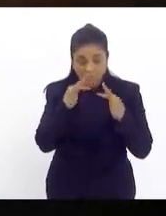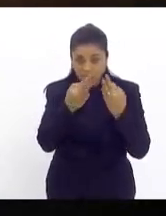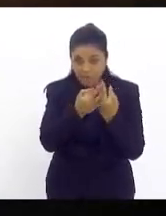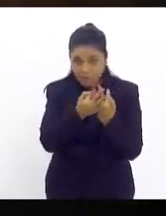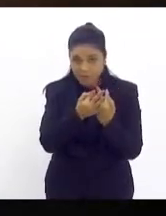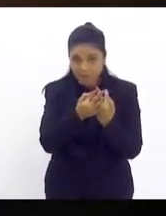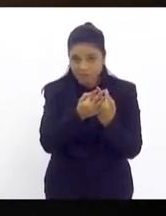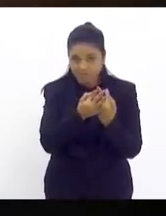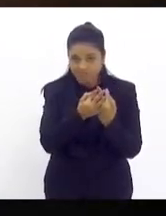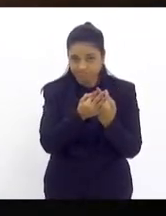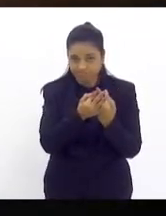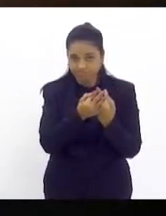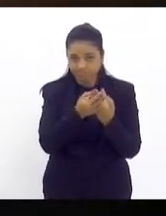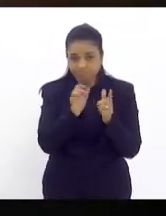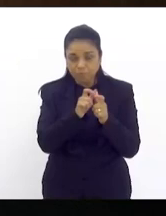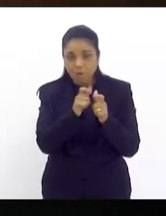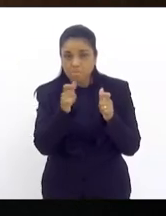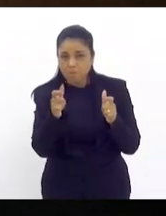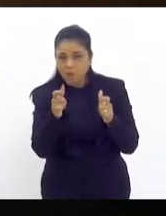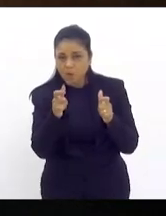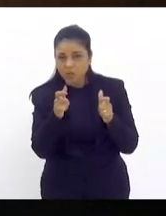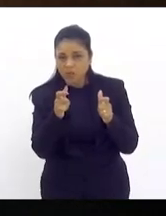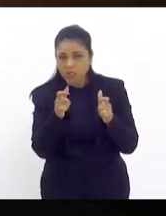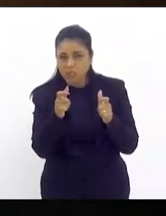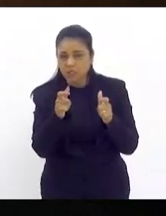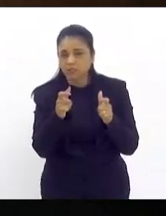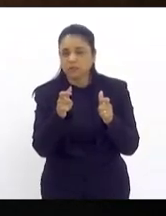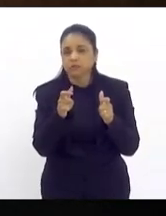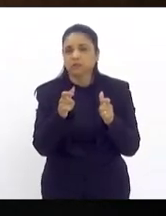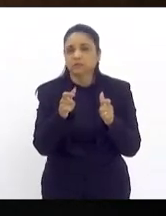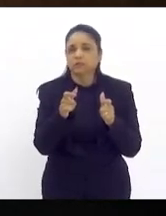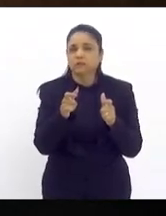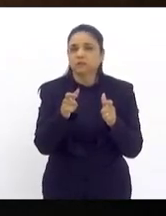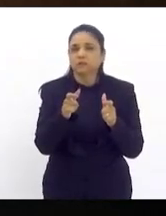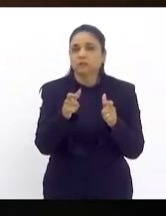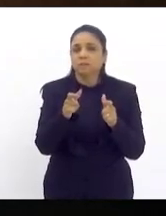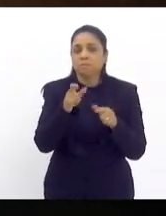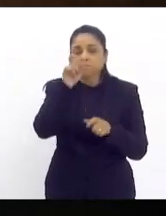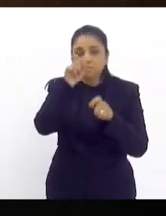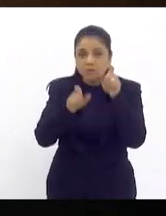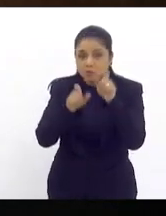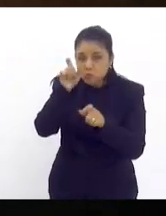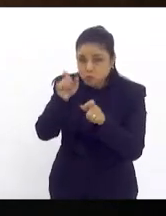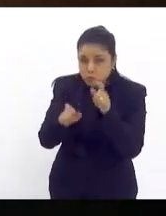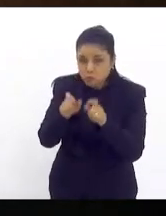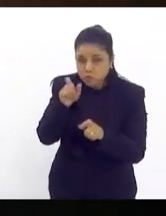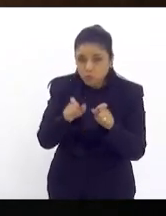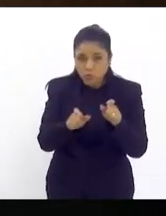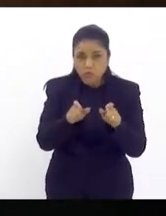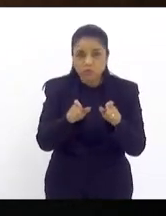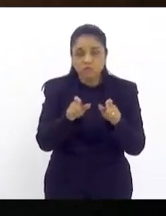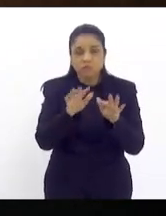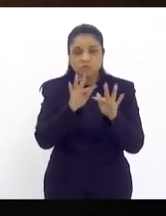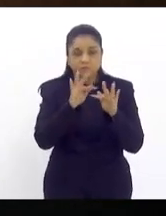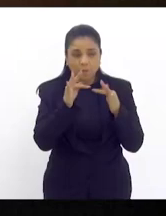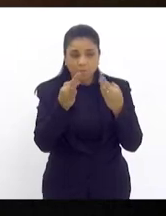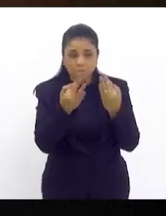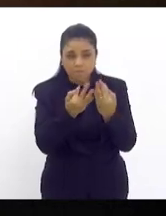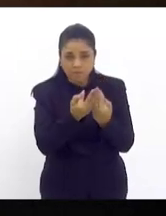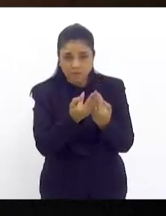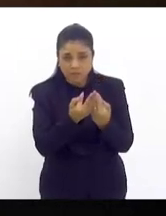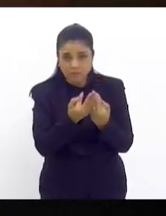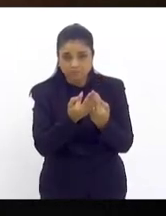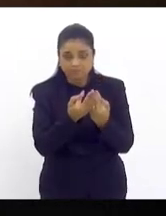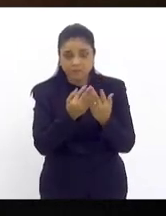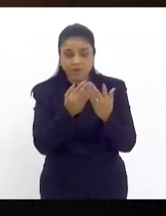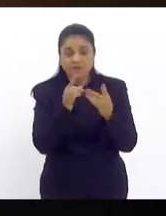na sua maioria se não na sua totalidade são pessoas famílias que tiveram as